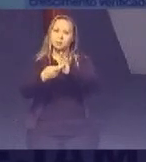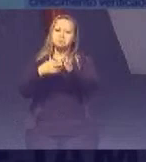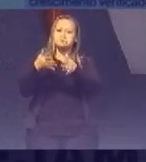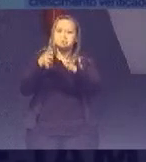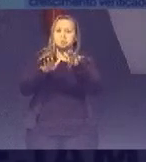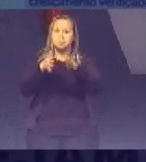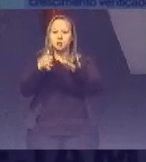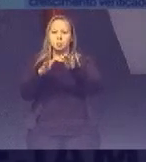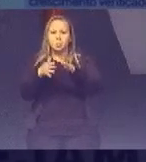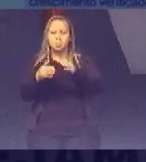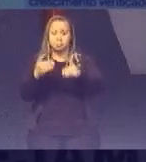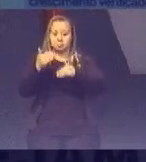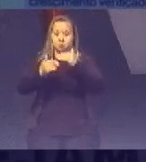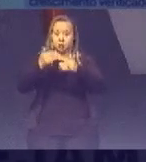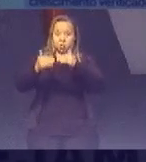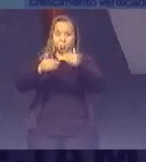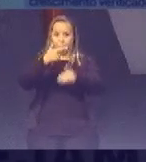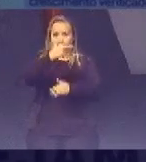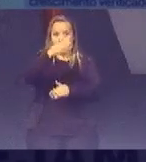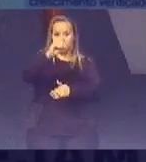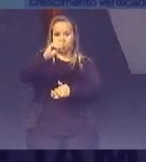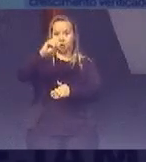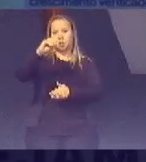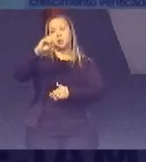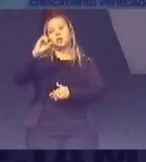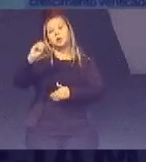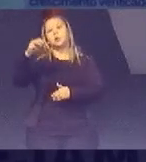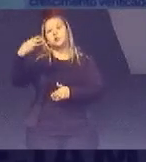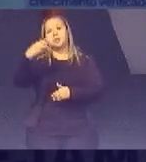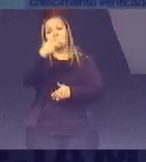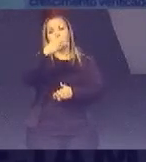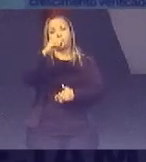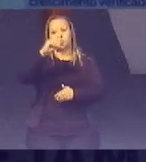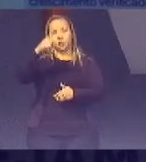verificado Entre 2003 e 2013 E também